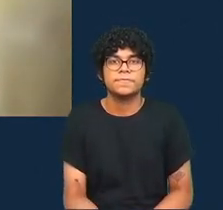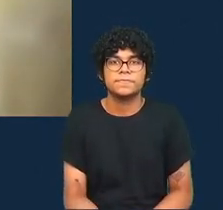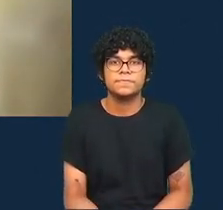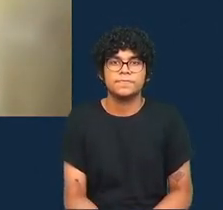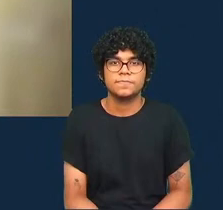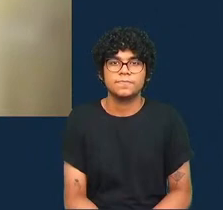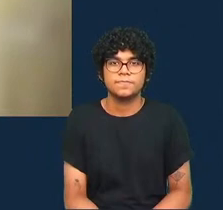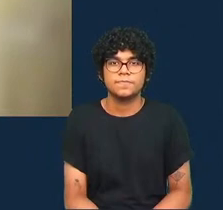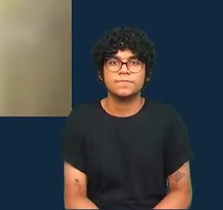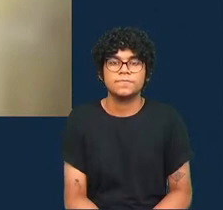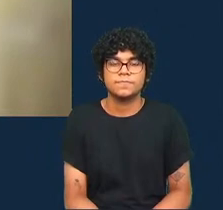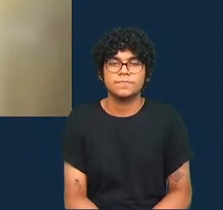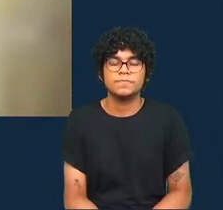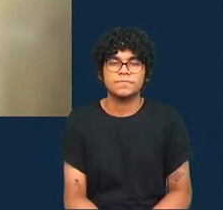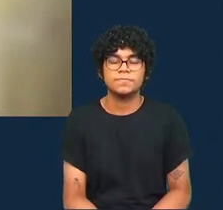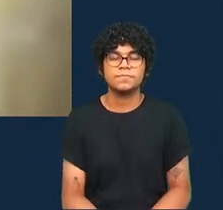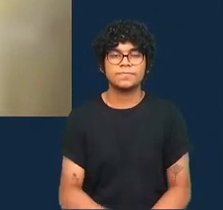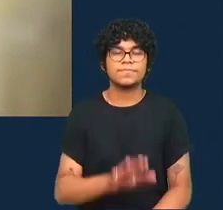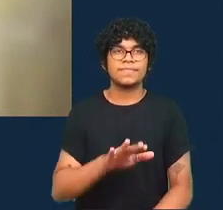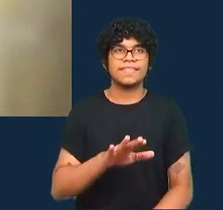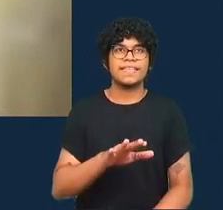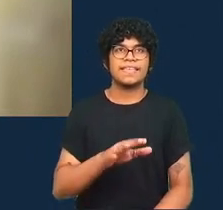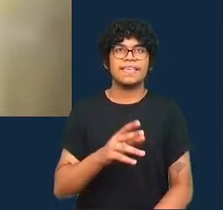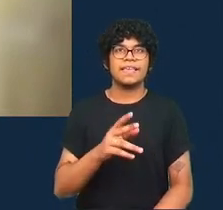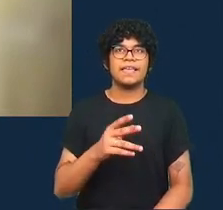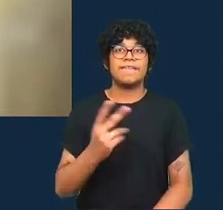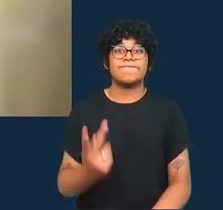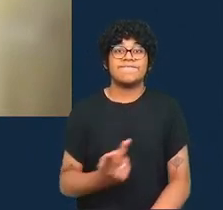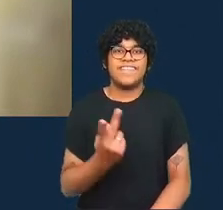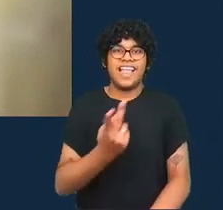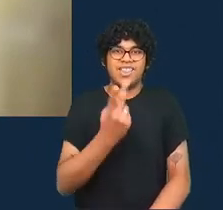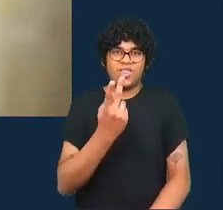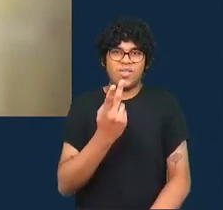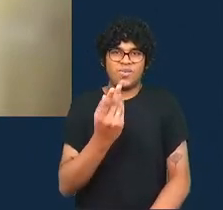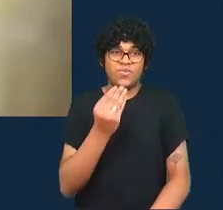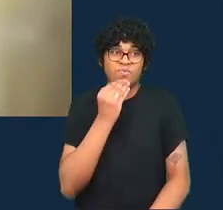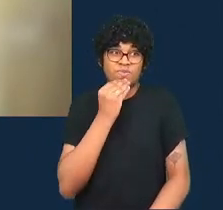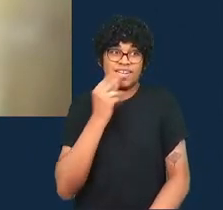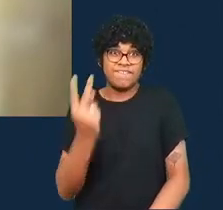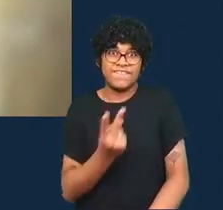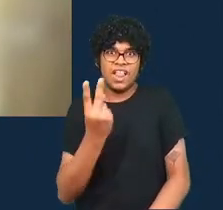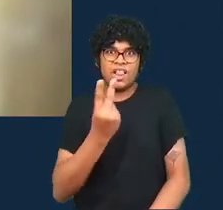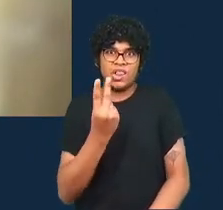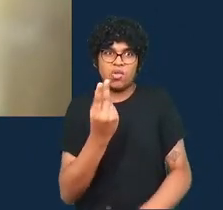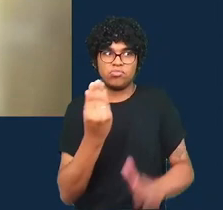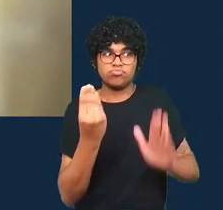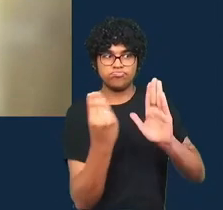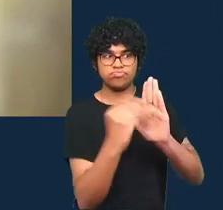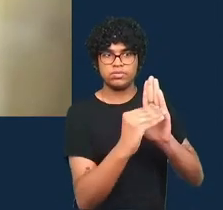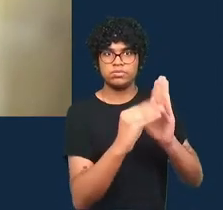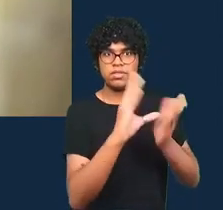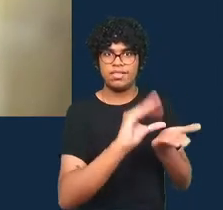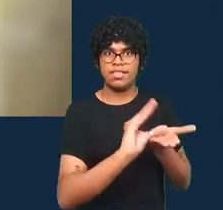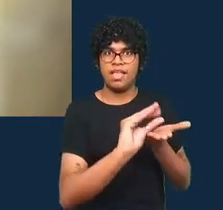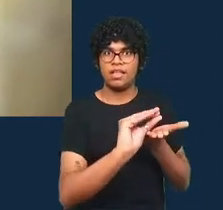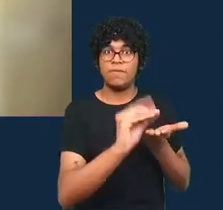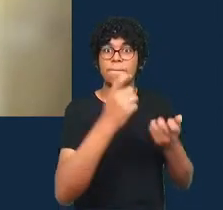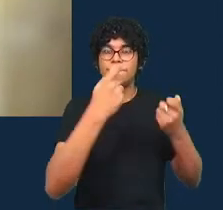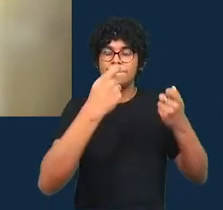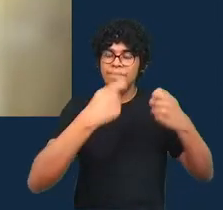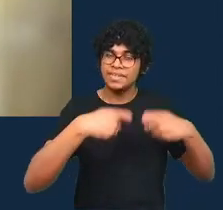deixarmos de atribuir valor aos dados isso é muito importante eu vou repetir é muito importante que